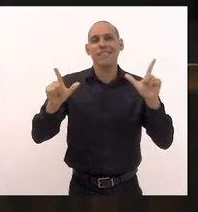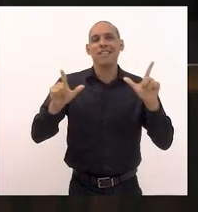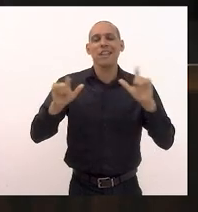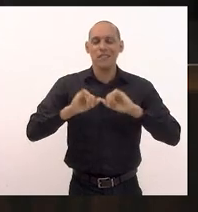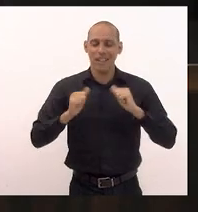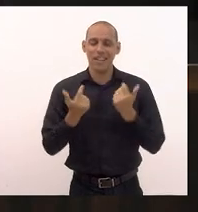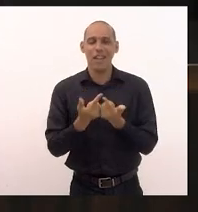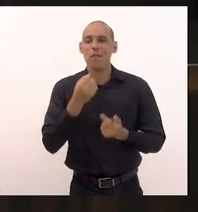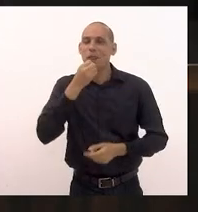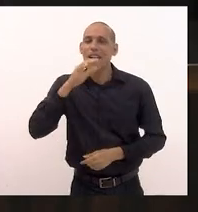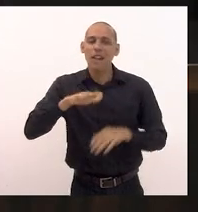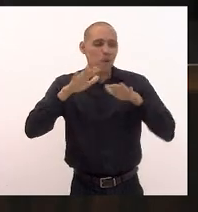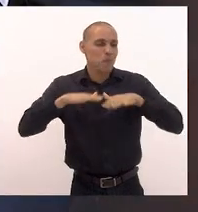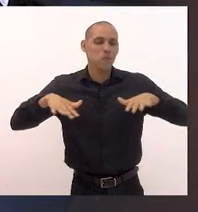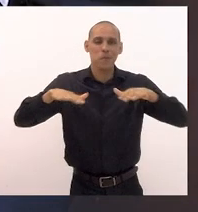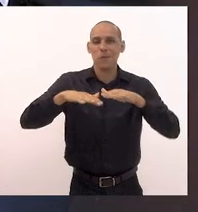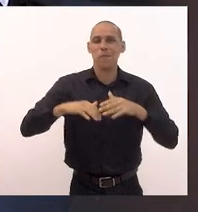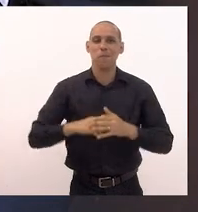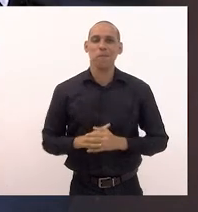tarde a todas e todos